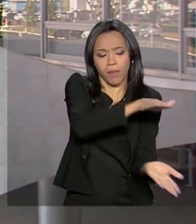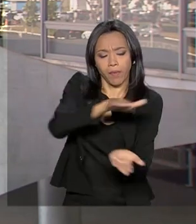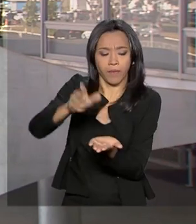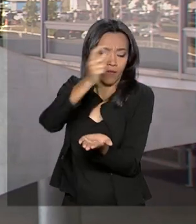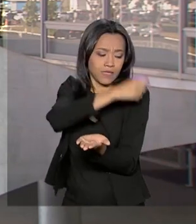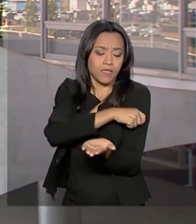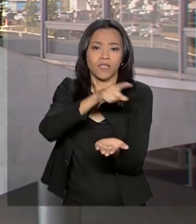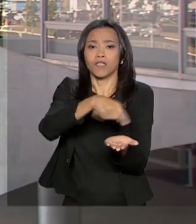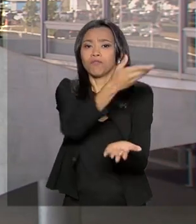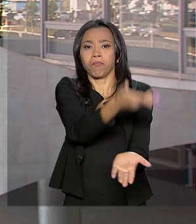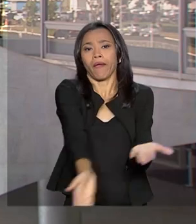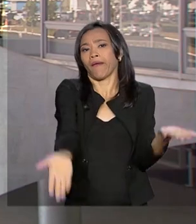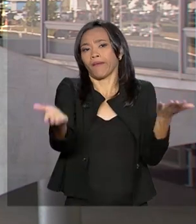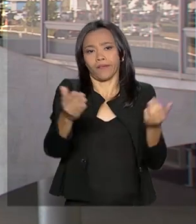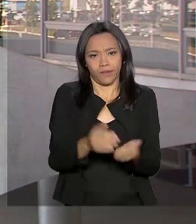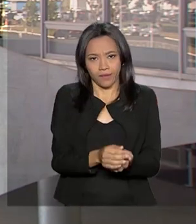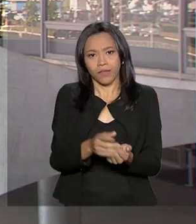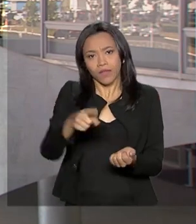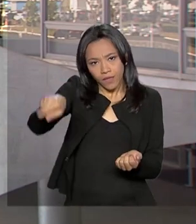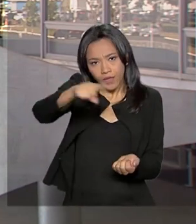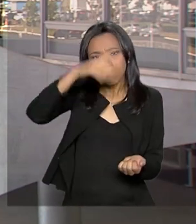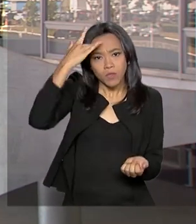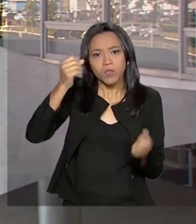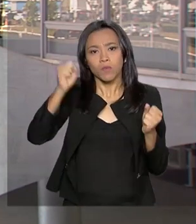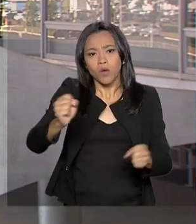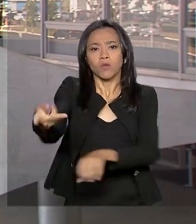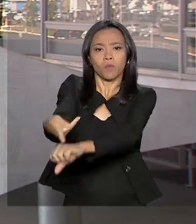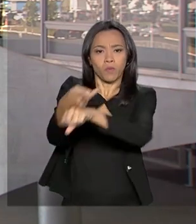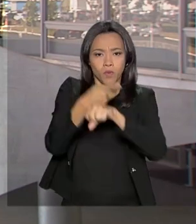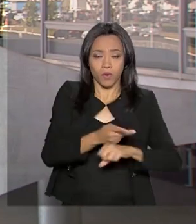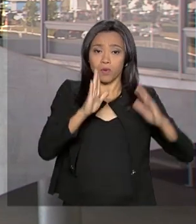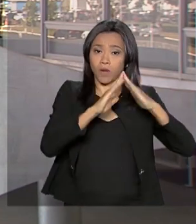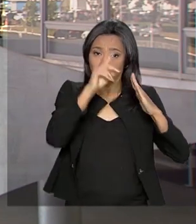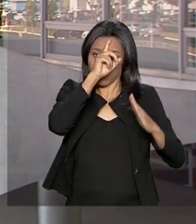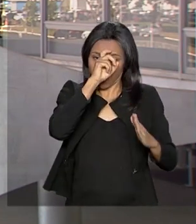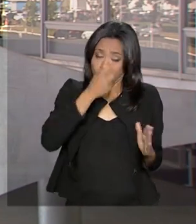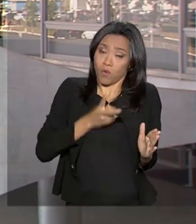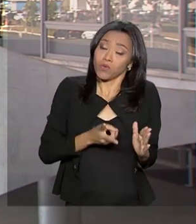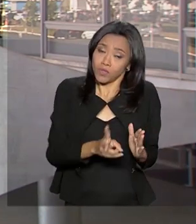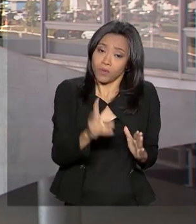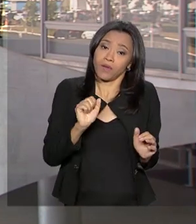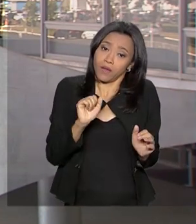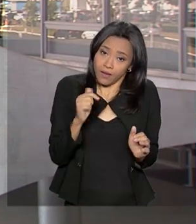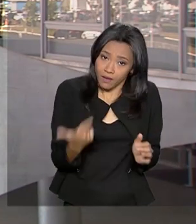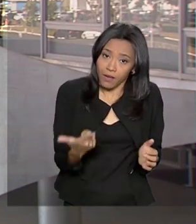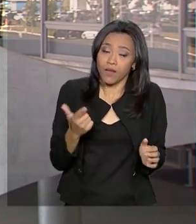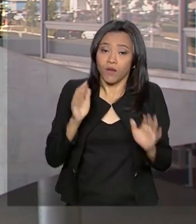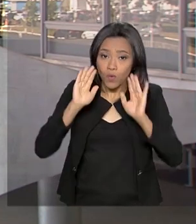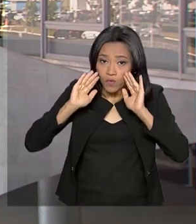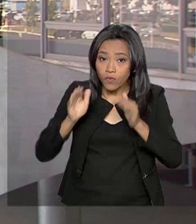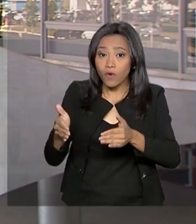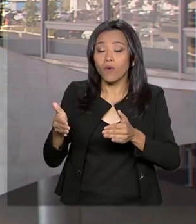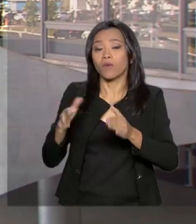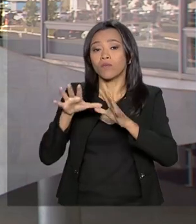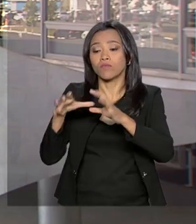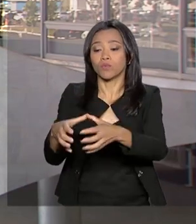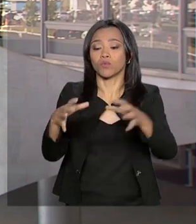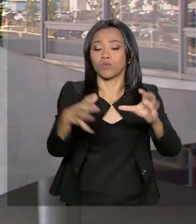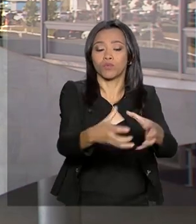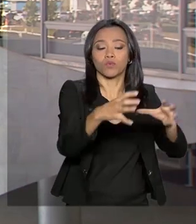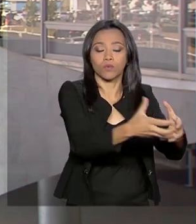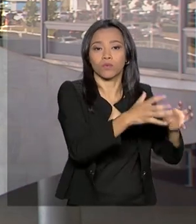segue até que elas acabem. O grupo-alvo continua tendo prioridade, claro, na hora da vacinação. Até a última